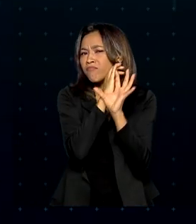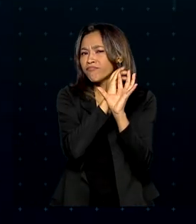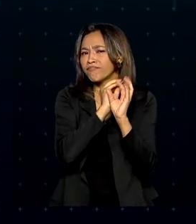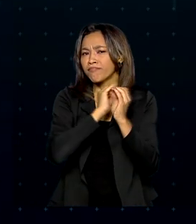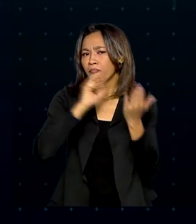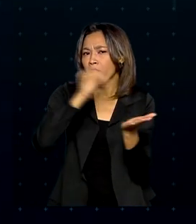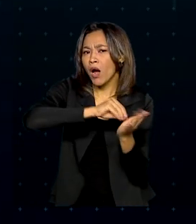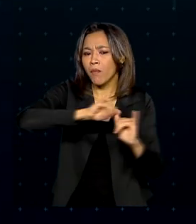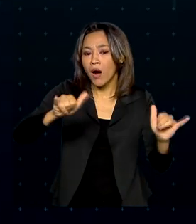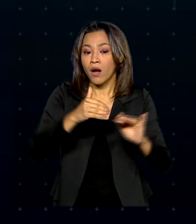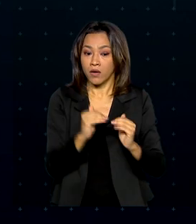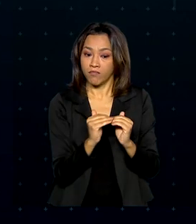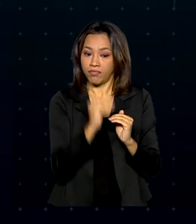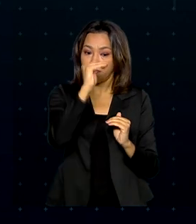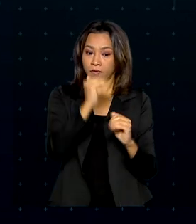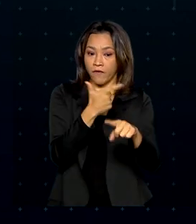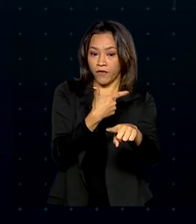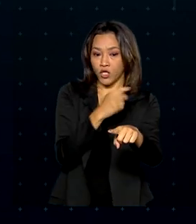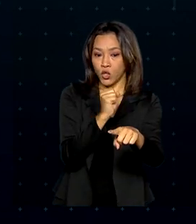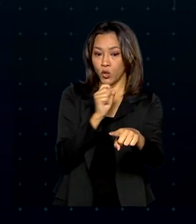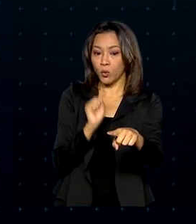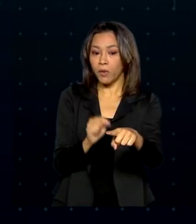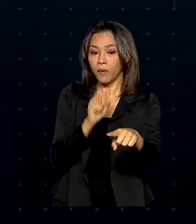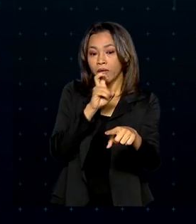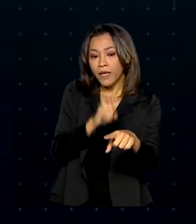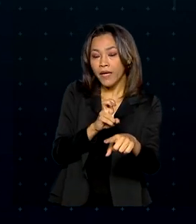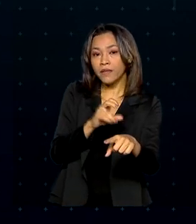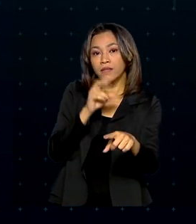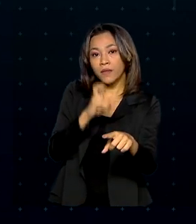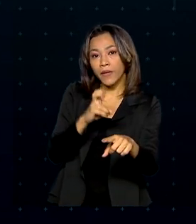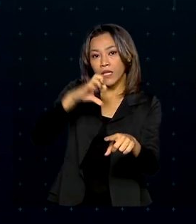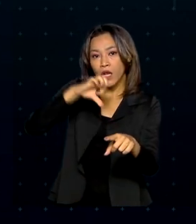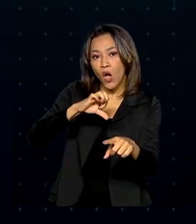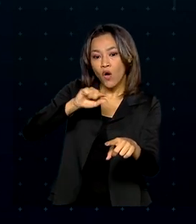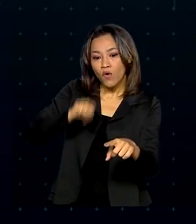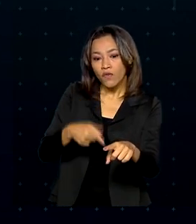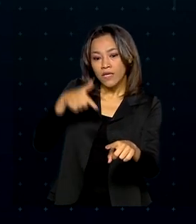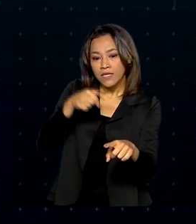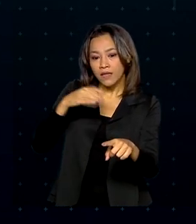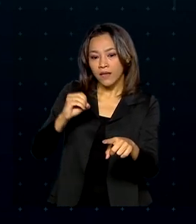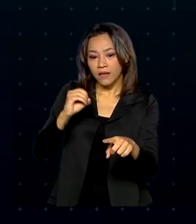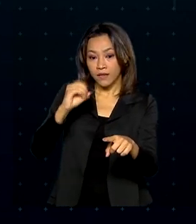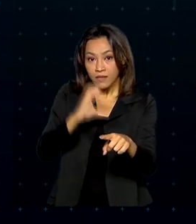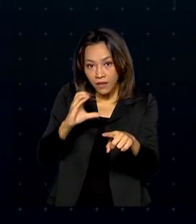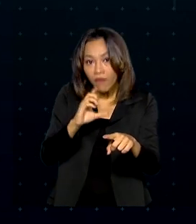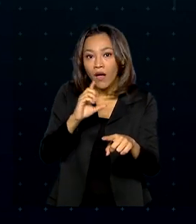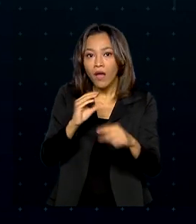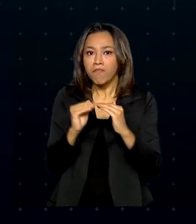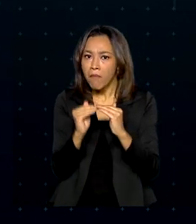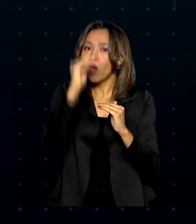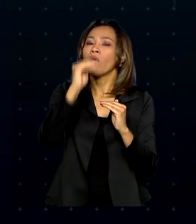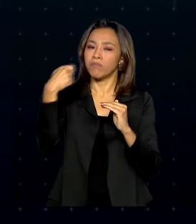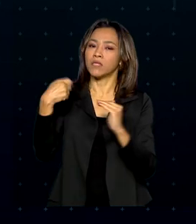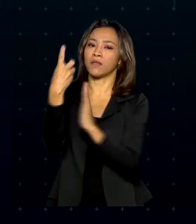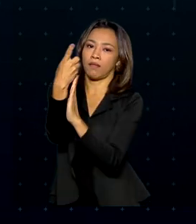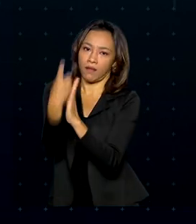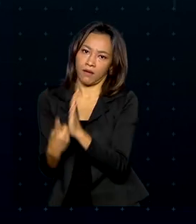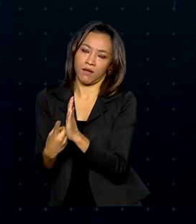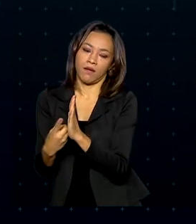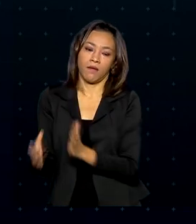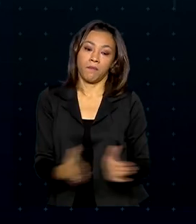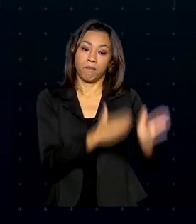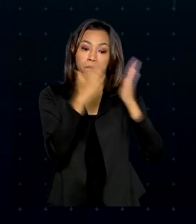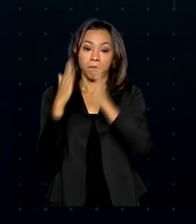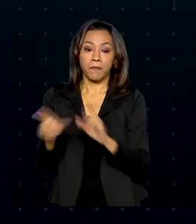rendimentos acima de R$ 28.559,70. Também precisa enviar a